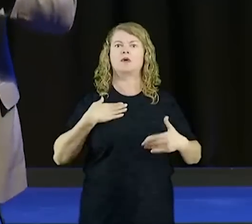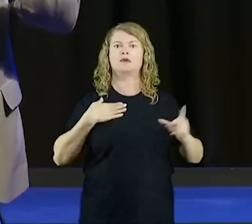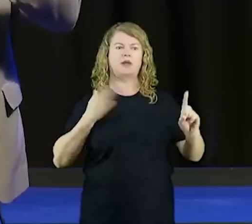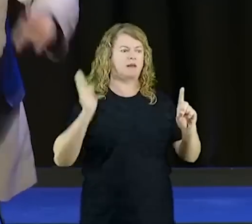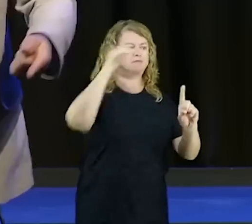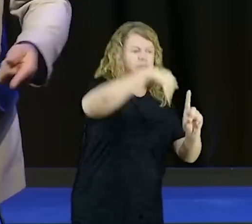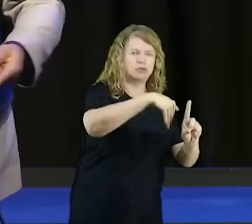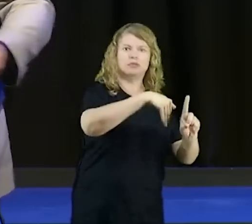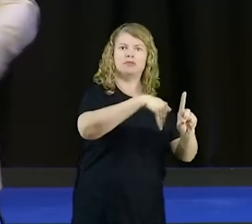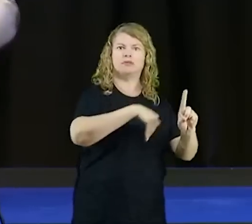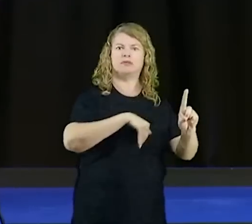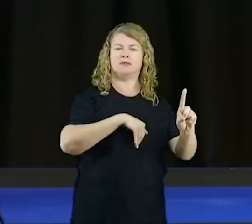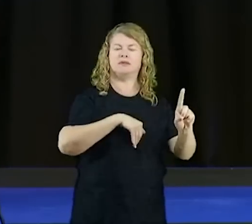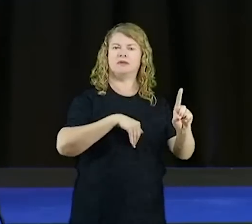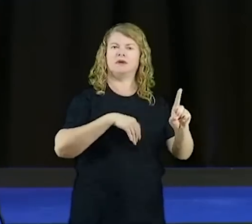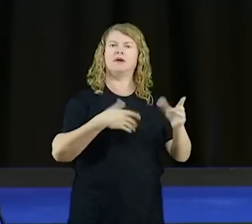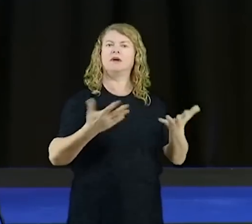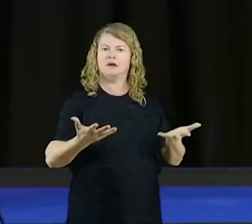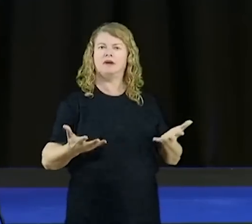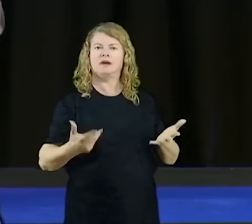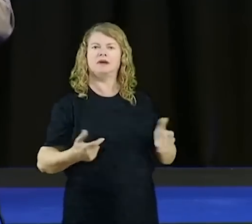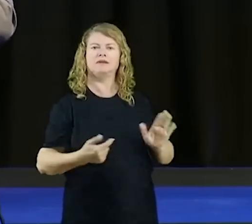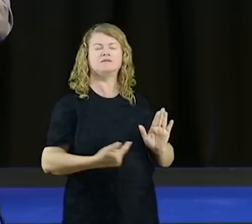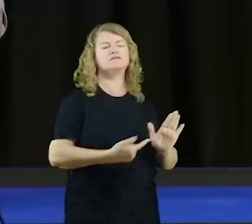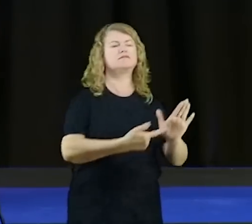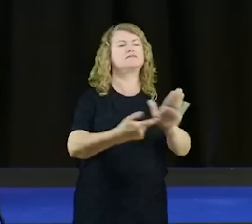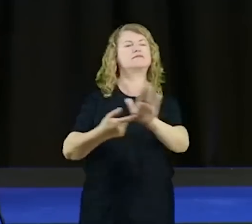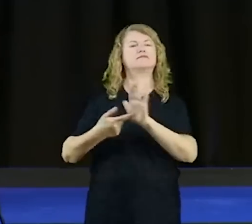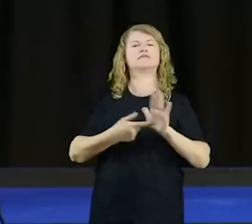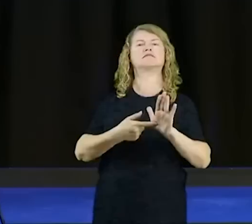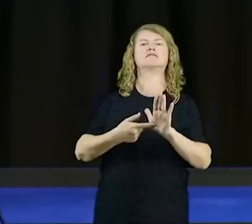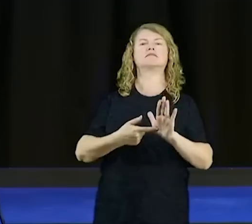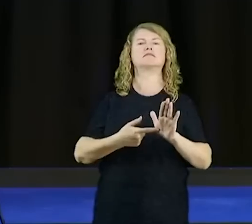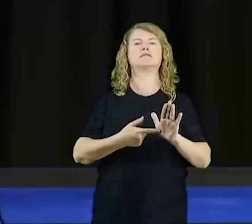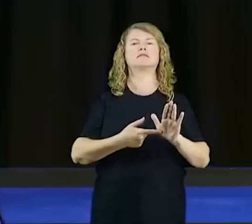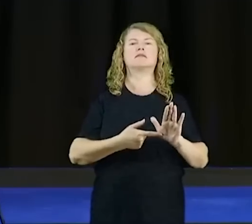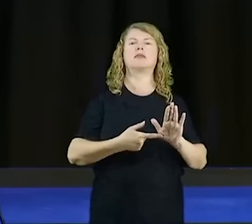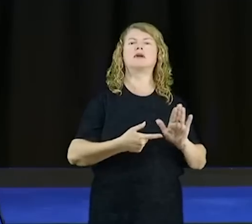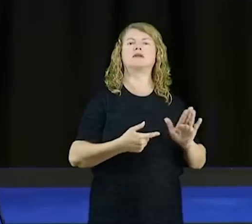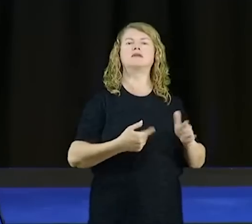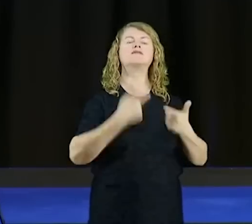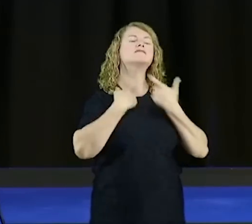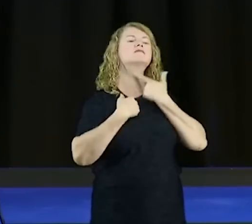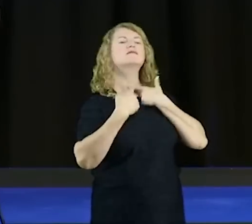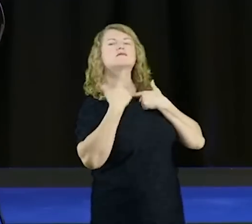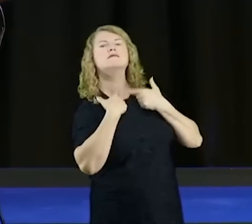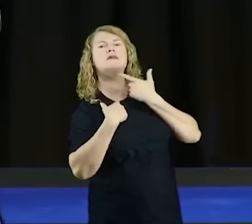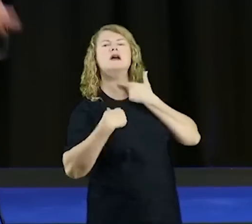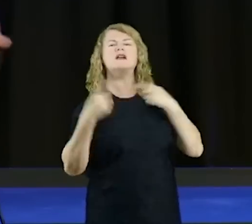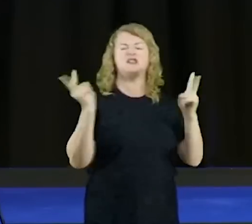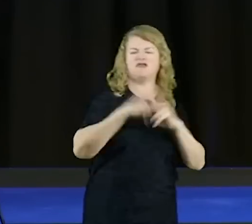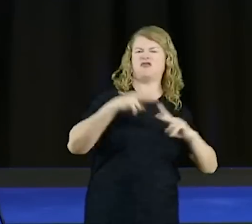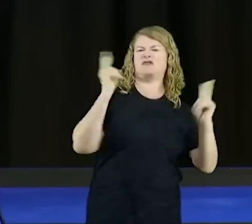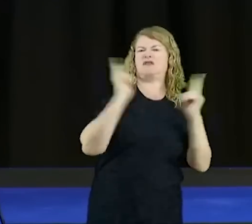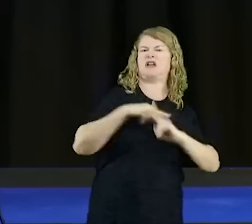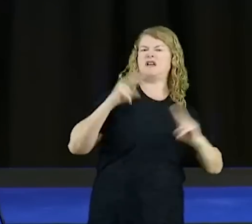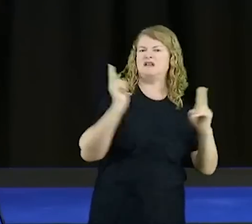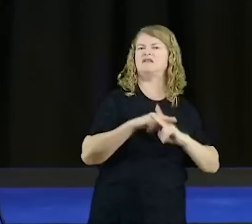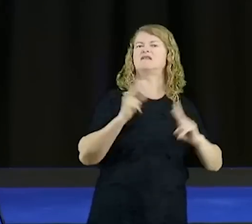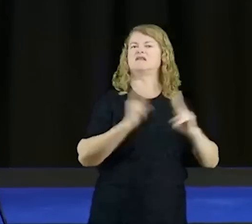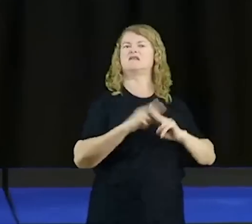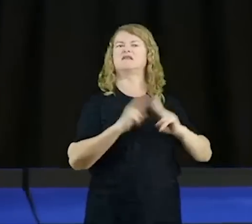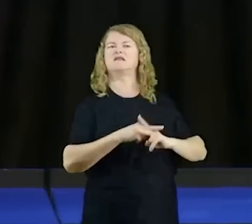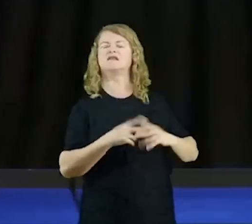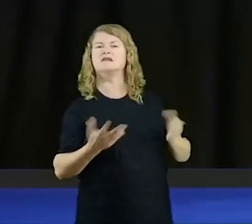manifestar os seus ódios, manifestar os seus princípios. Quando, segundo Timóteo,